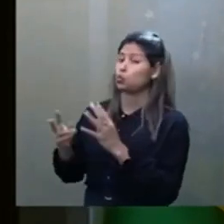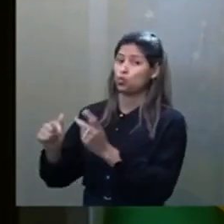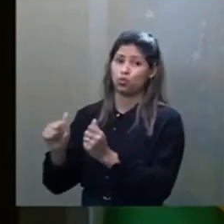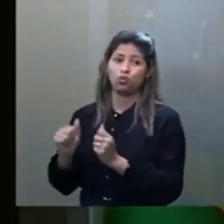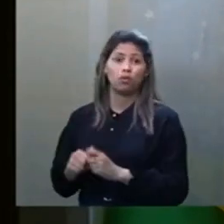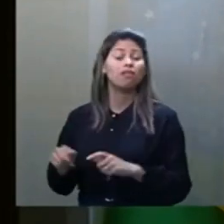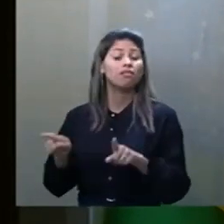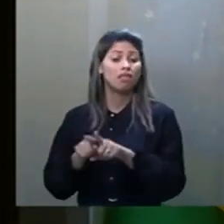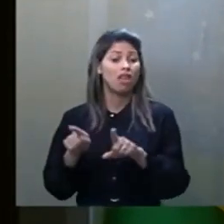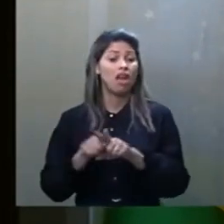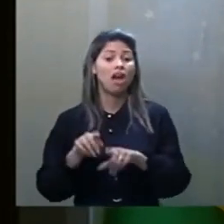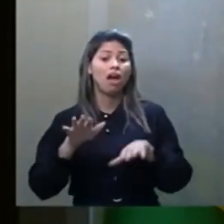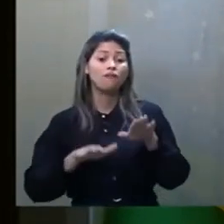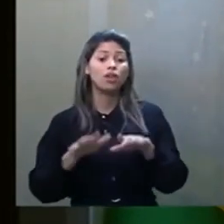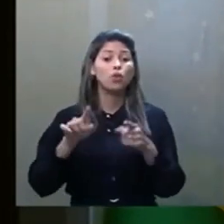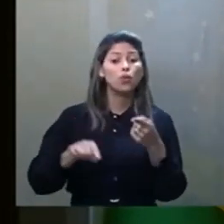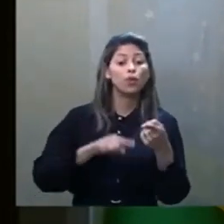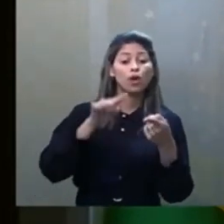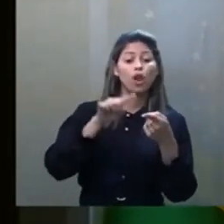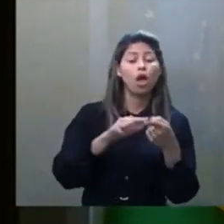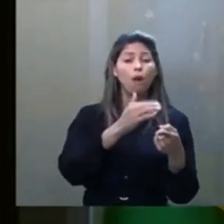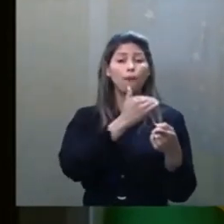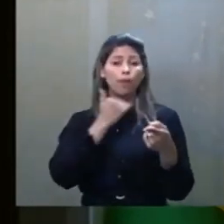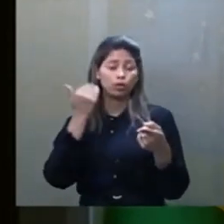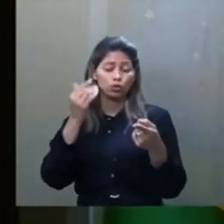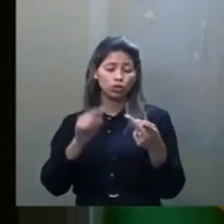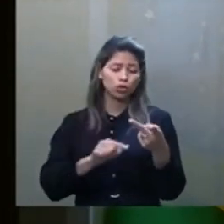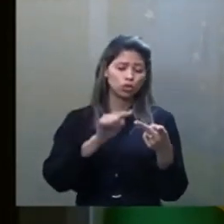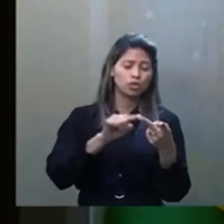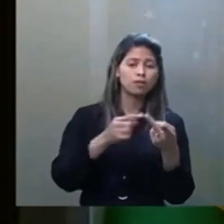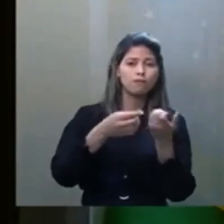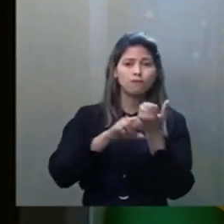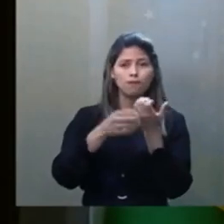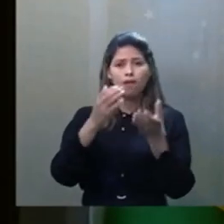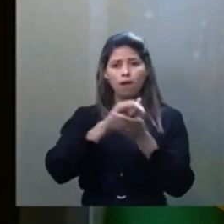Suicídio, separações, destruição de lares.